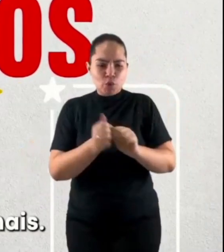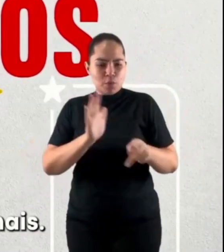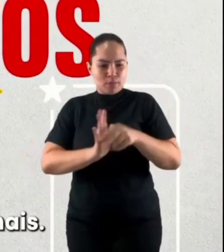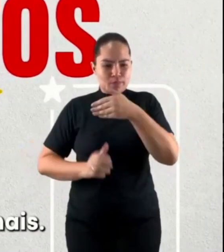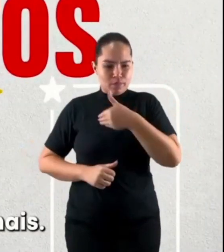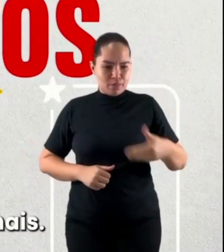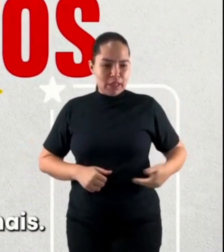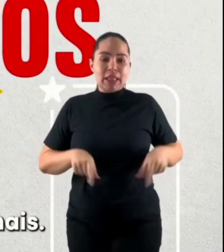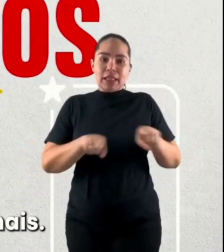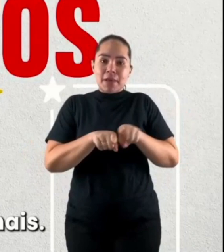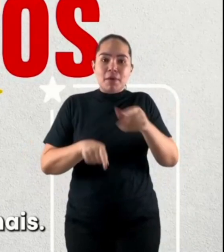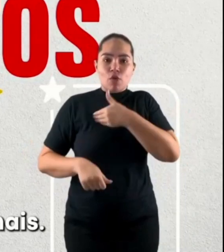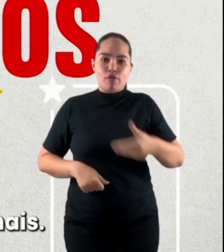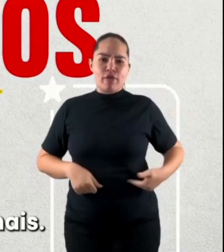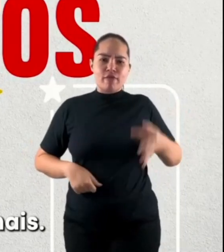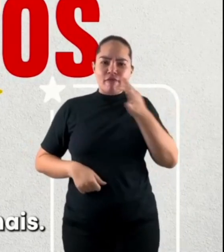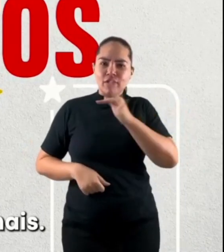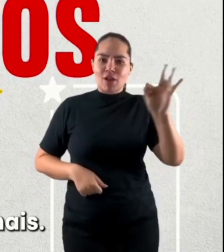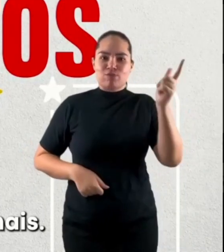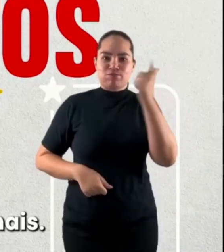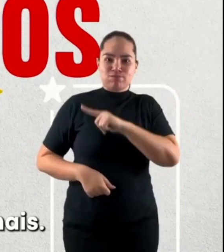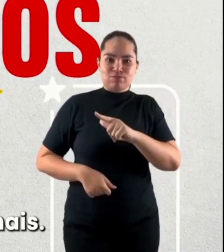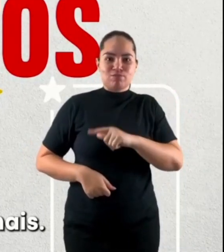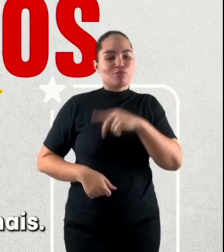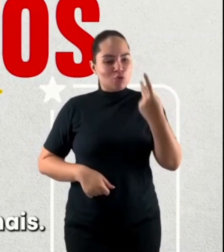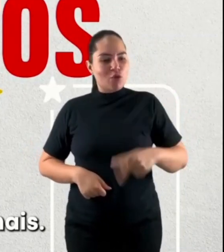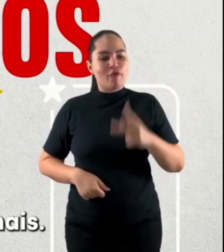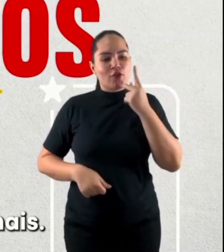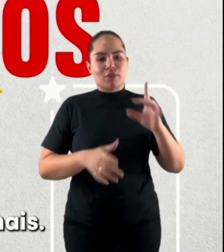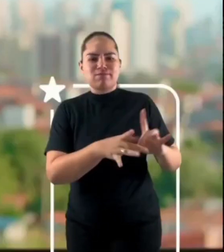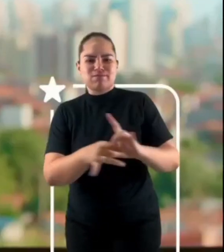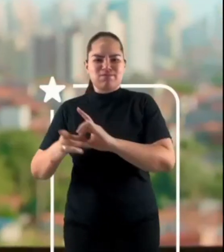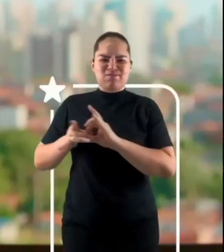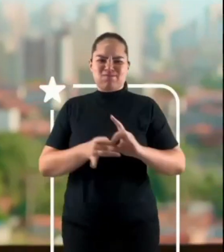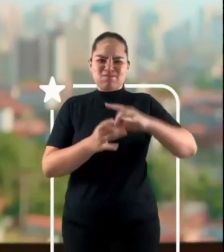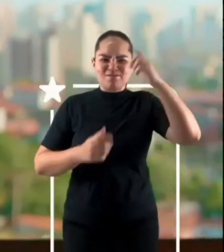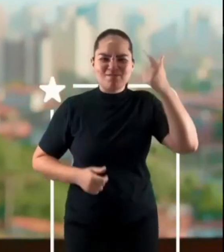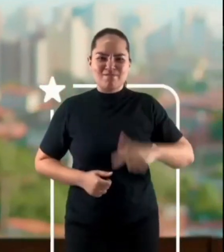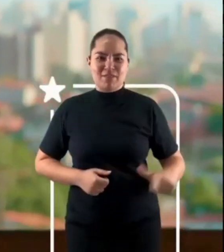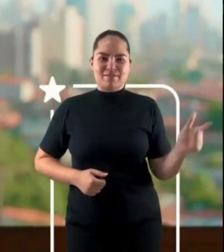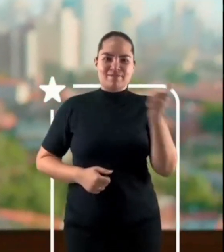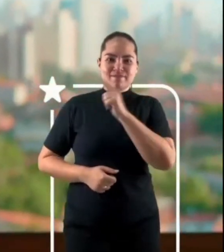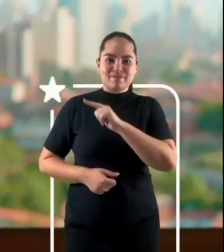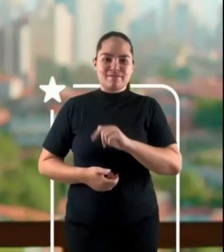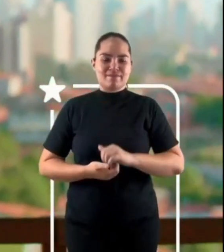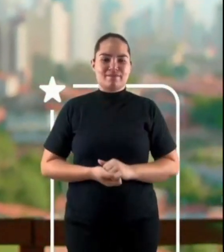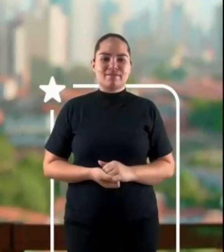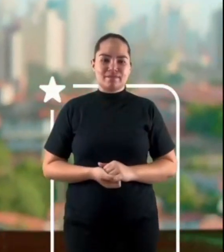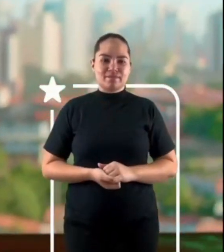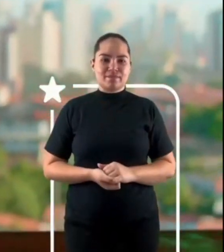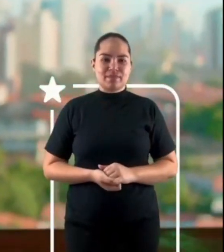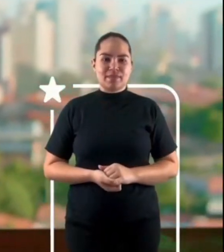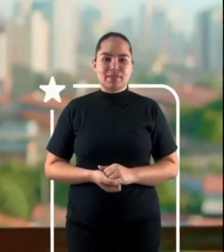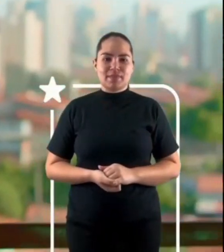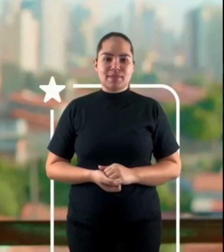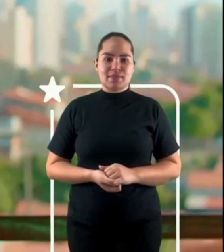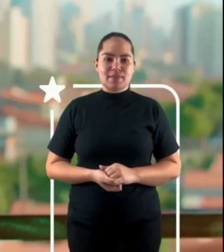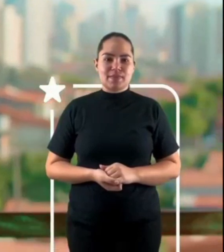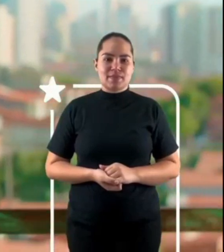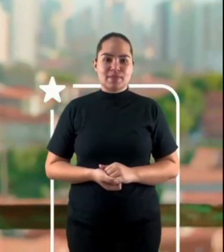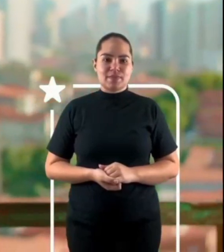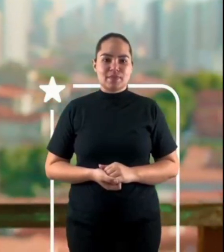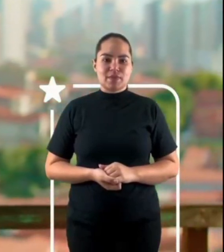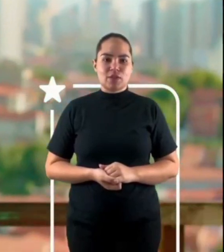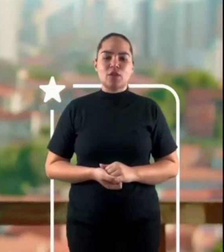Juntos, Fortaleza pode muito mais. Nessa caminhada para governar Fortaleza, tem ao meu lado uma